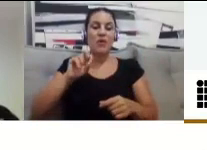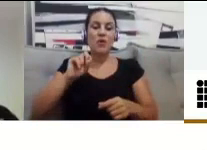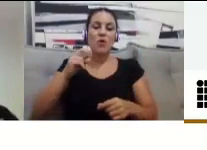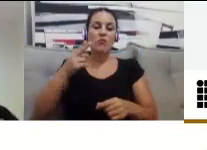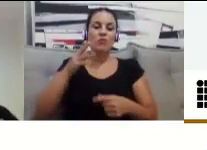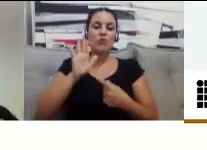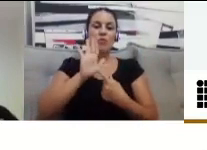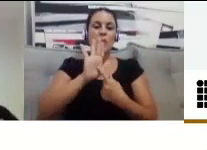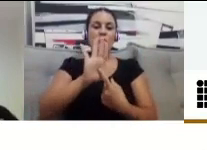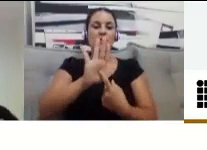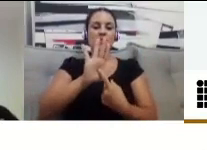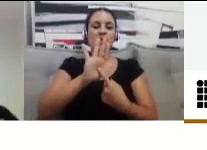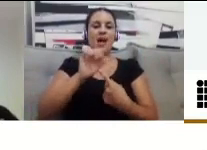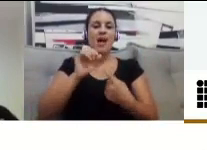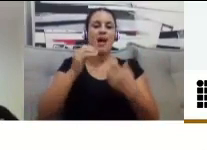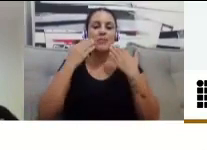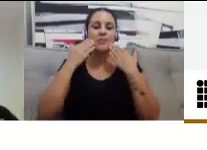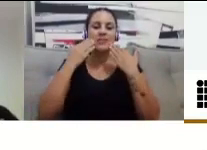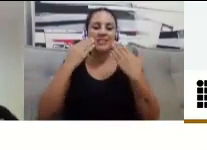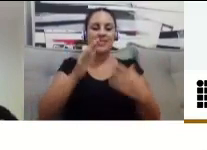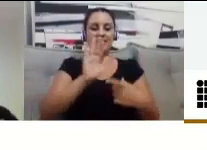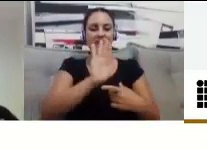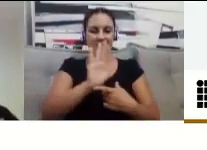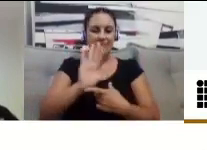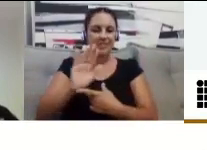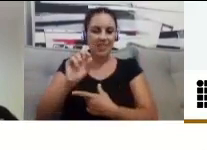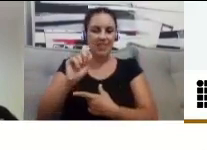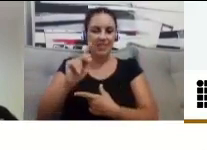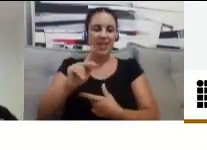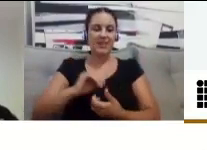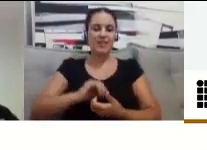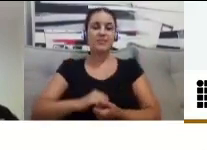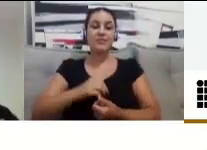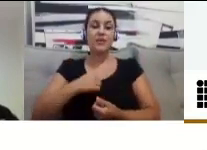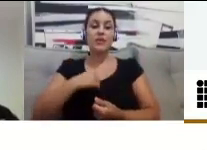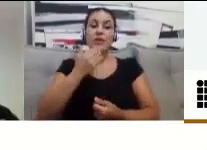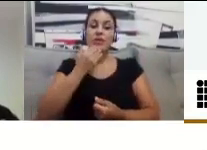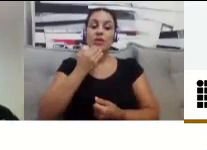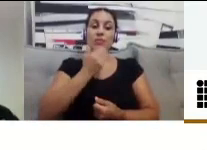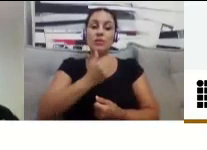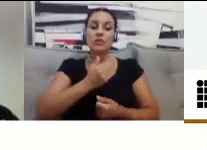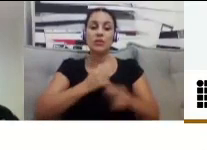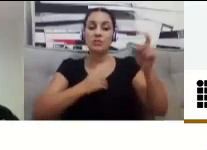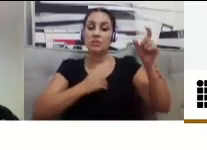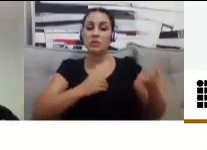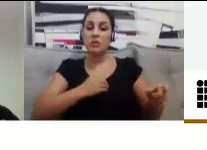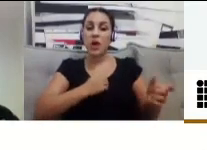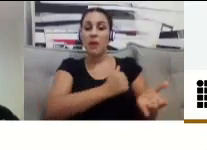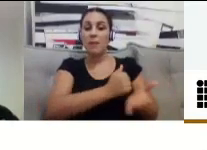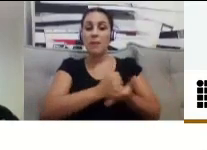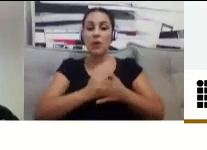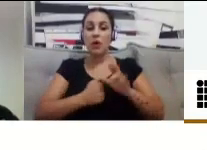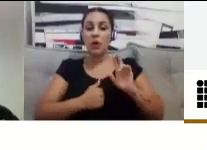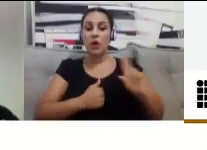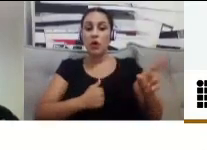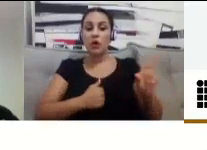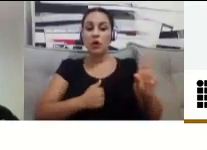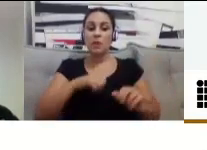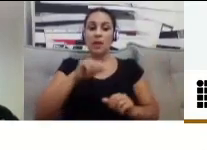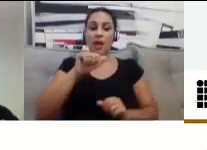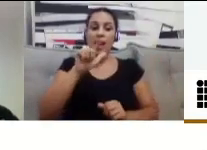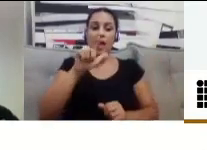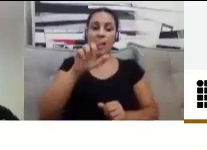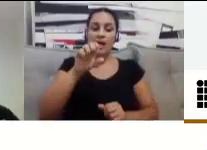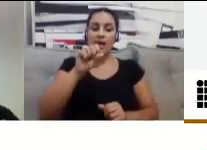Vou pedir o Alessandro, que é quem está monitorando aqui a apresentação, para poder passar os slides